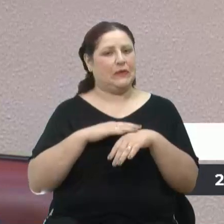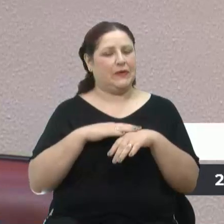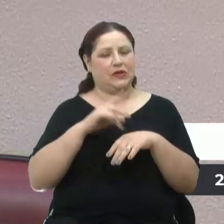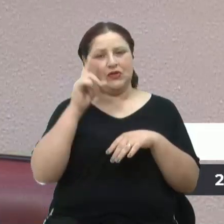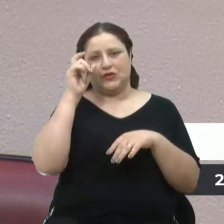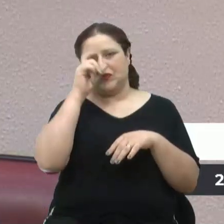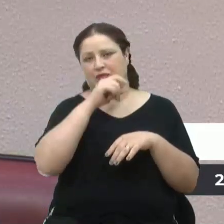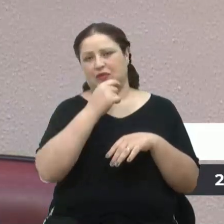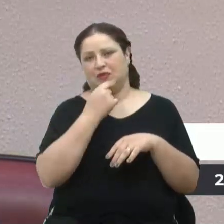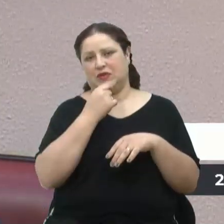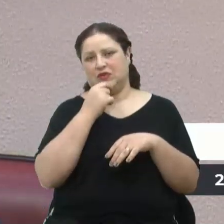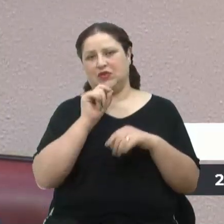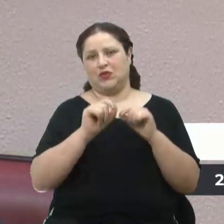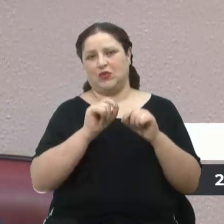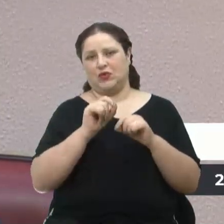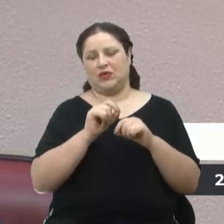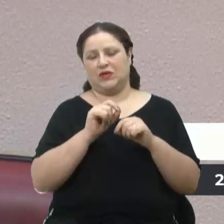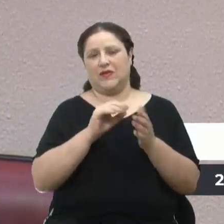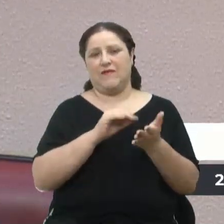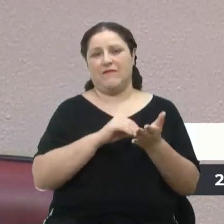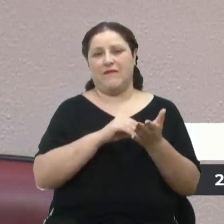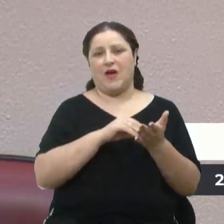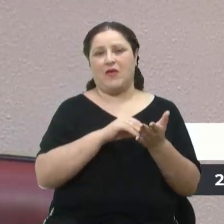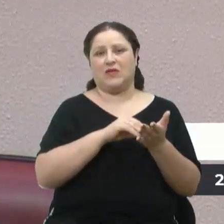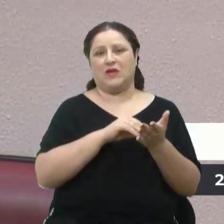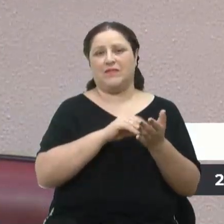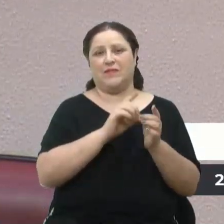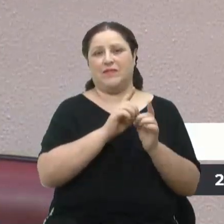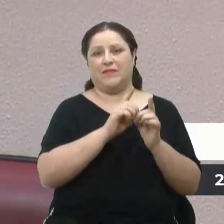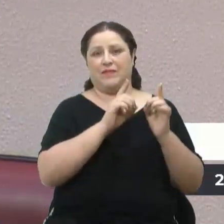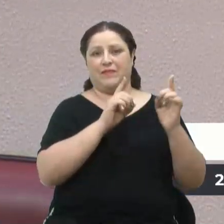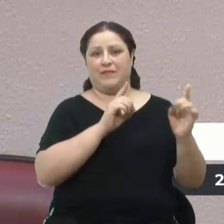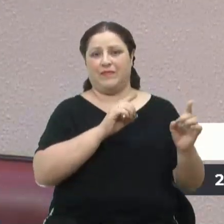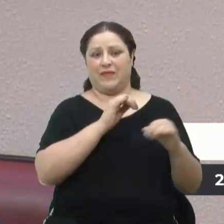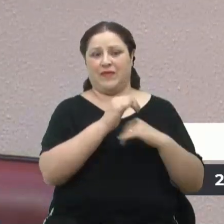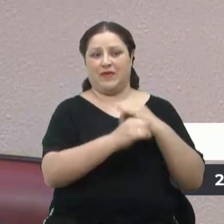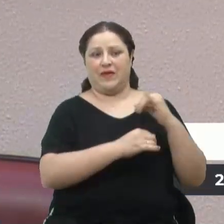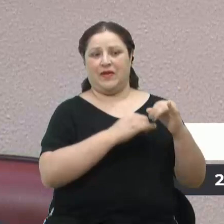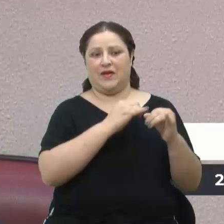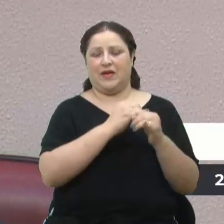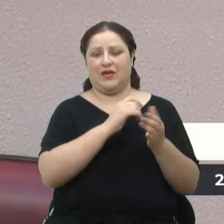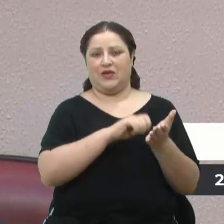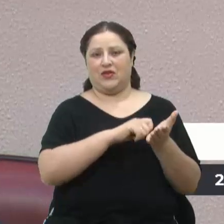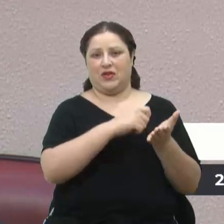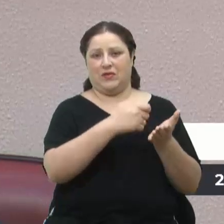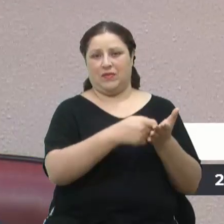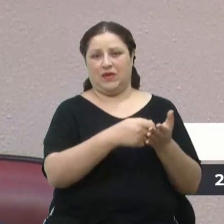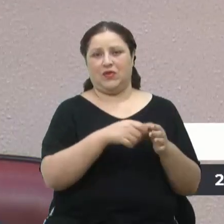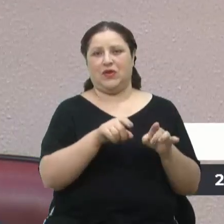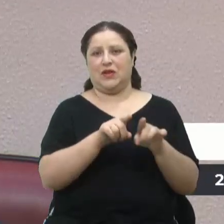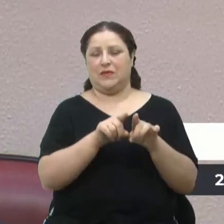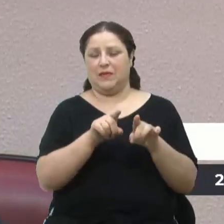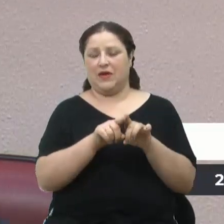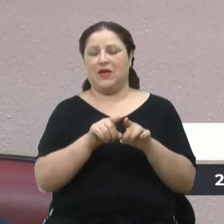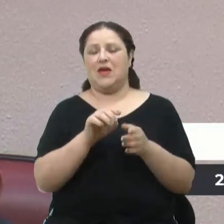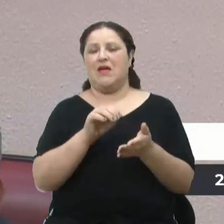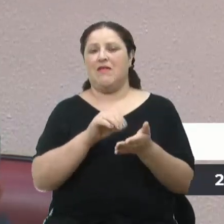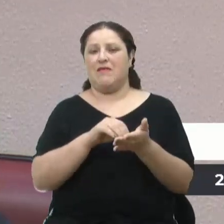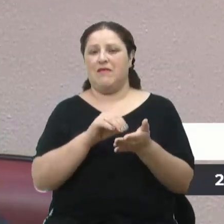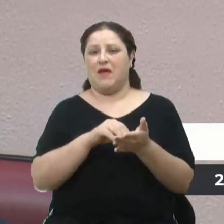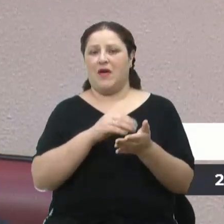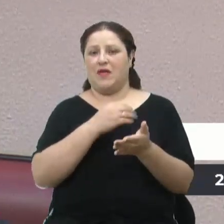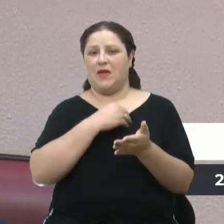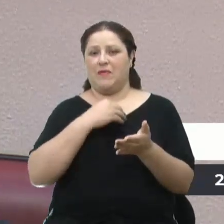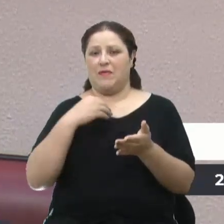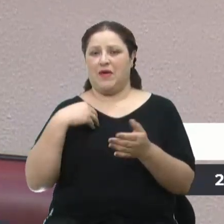saúde por Caxias. É o não agendamento online e a falta de médicos nas UBS. Então, esse